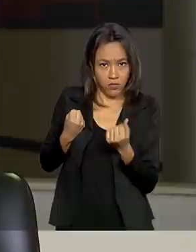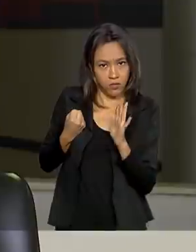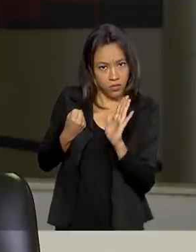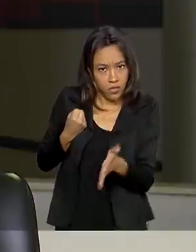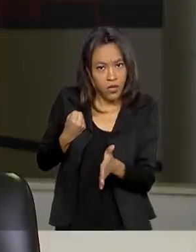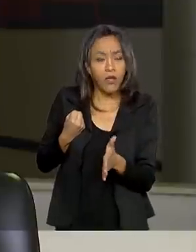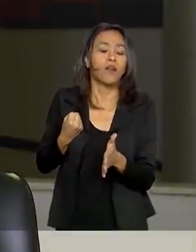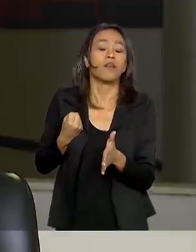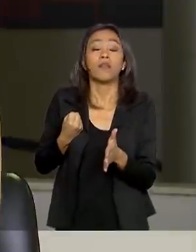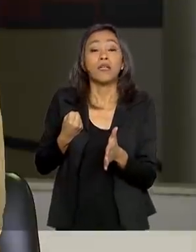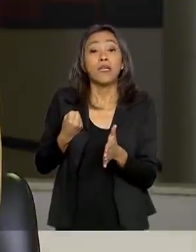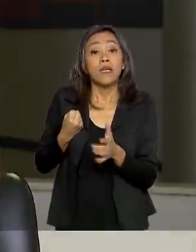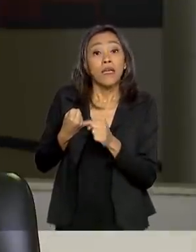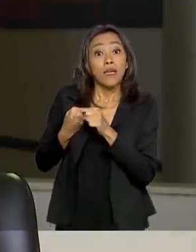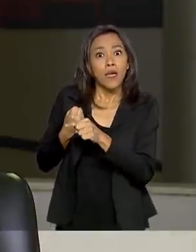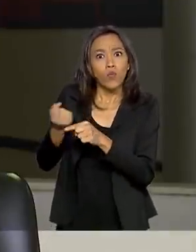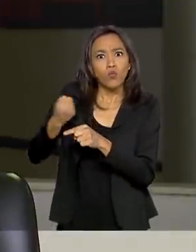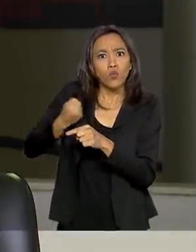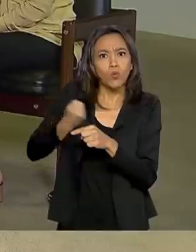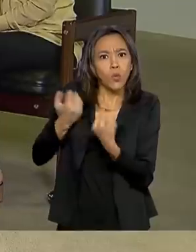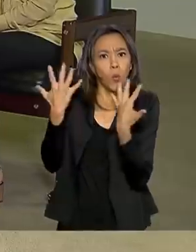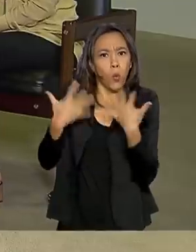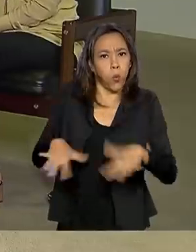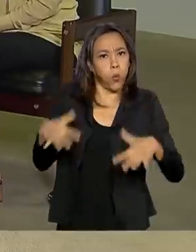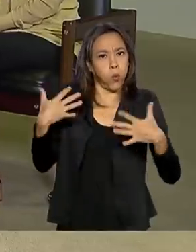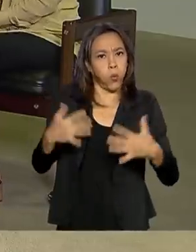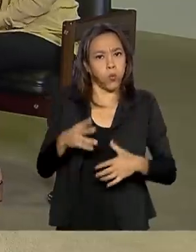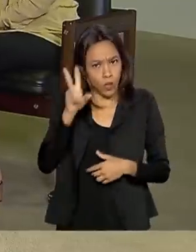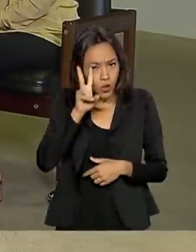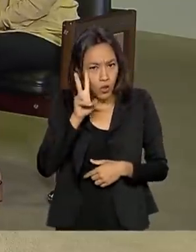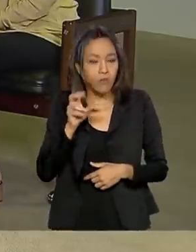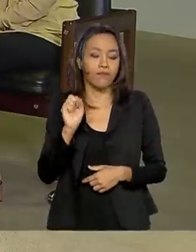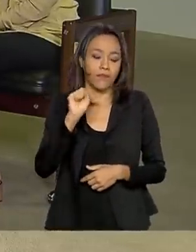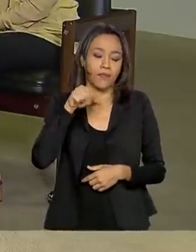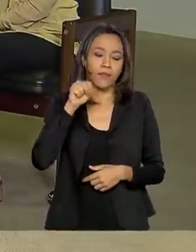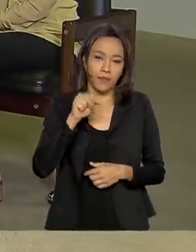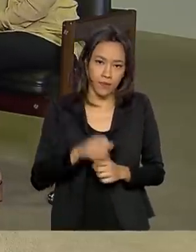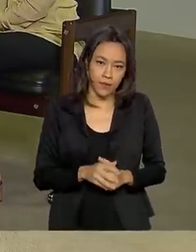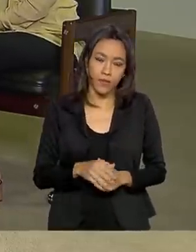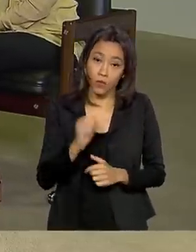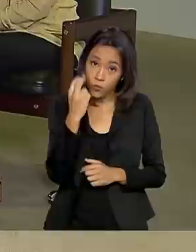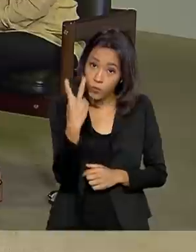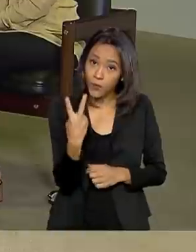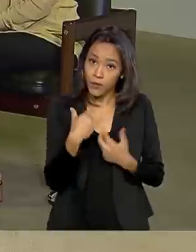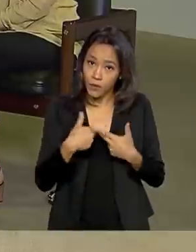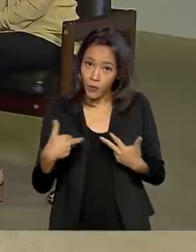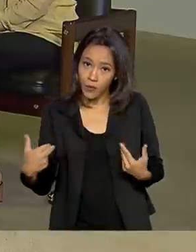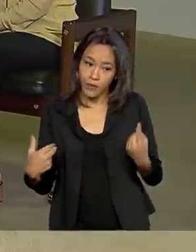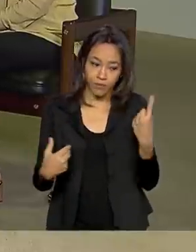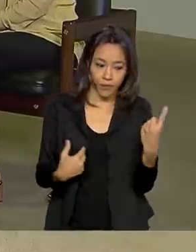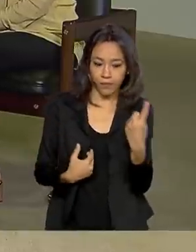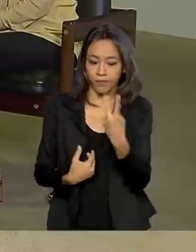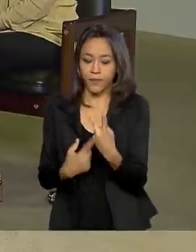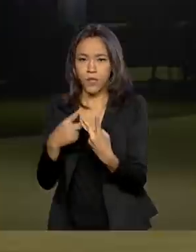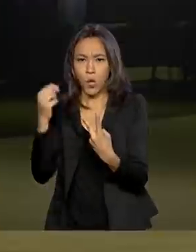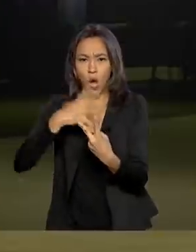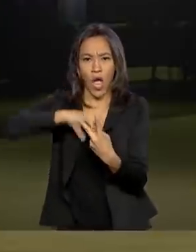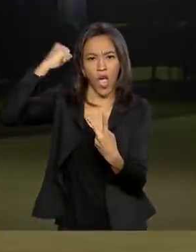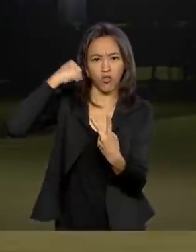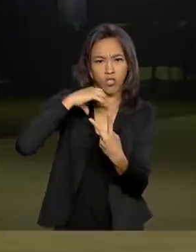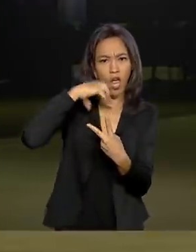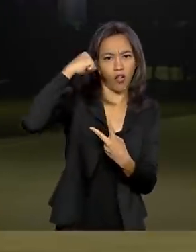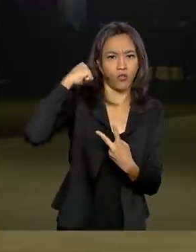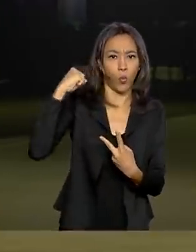emergencial e é o maior número da história, não é isso? Exatamente, são duas coisas que o governo Bolsonaro bateu recorde,